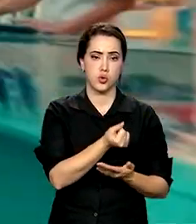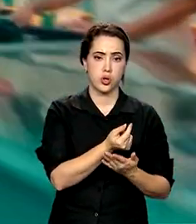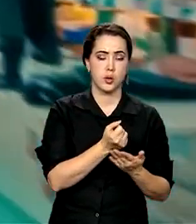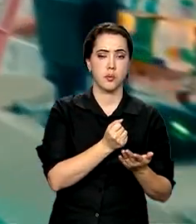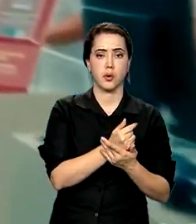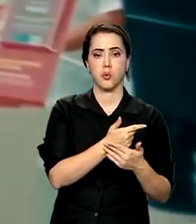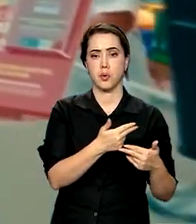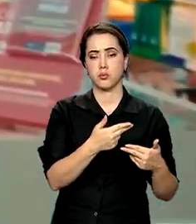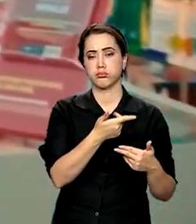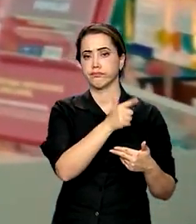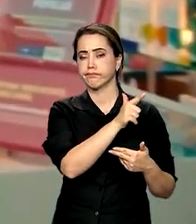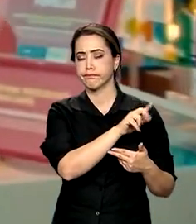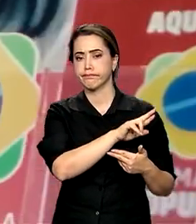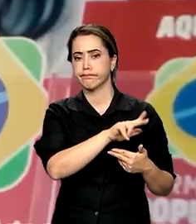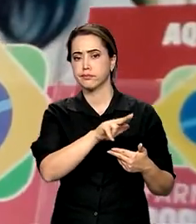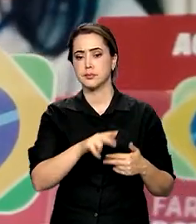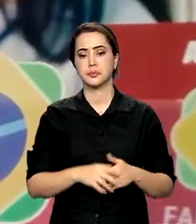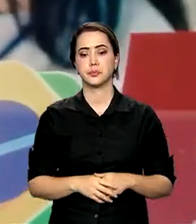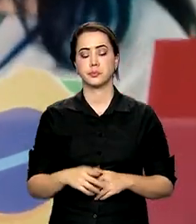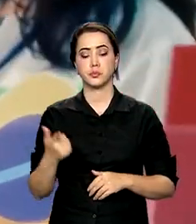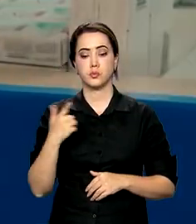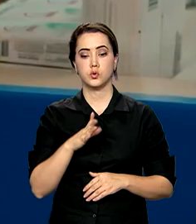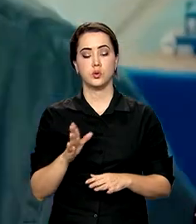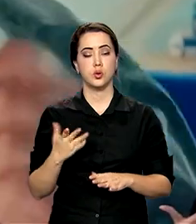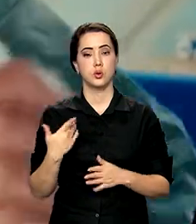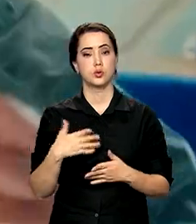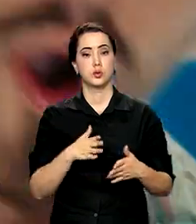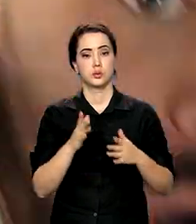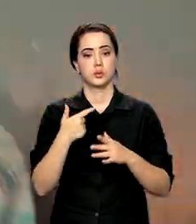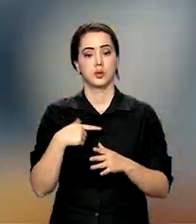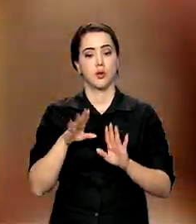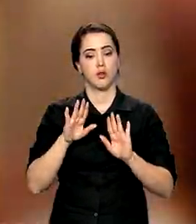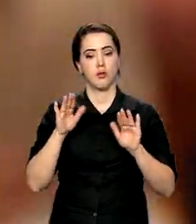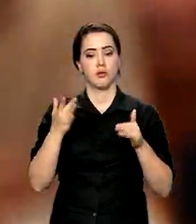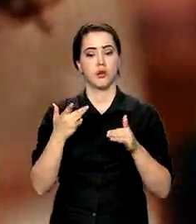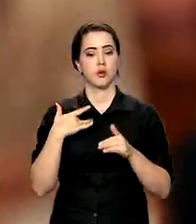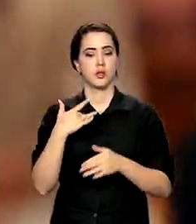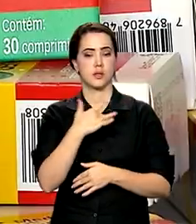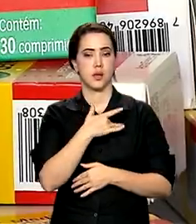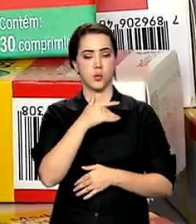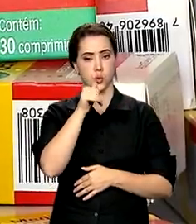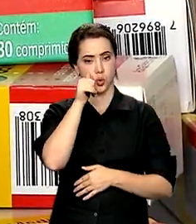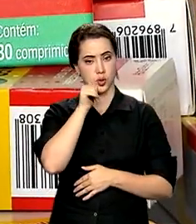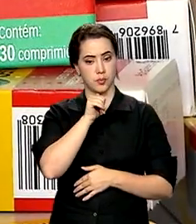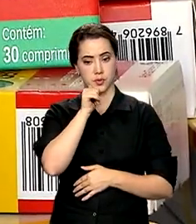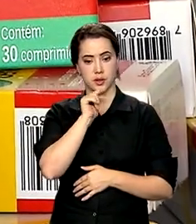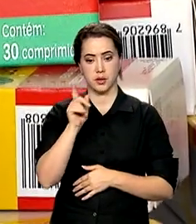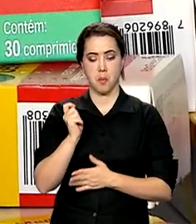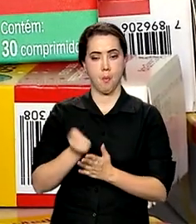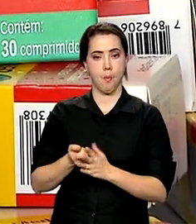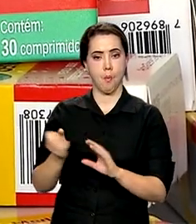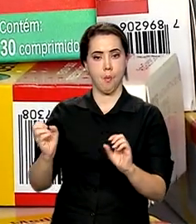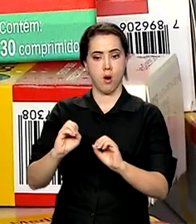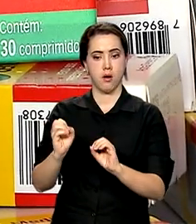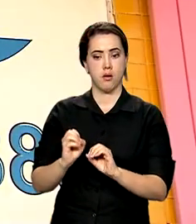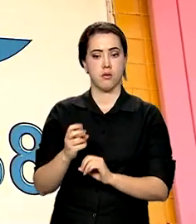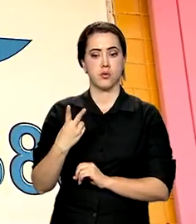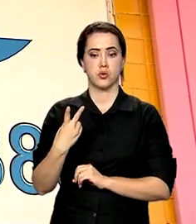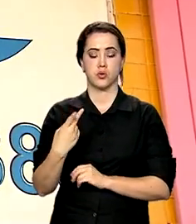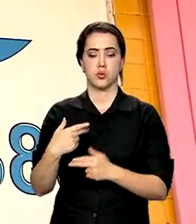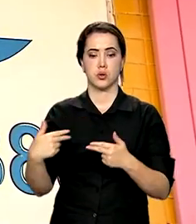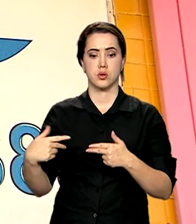Outro eixo do programa vai priorizar a saúde da mulher. Elas estão liberadas do pagamento de dois